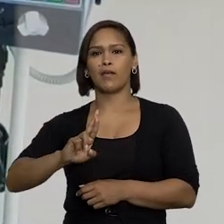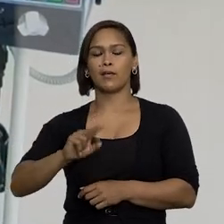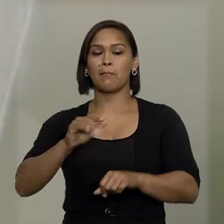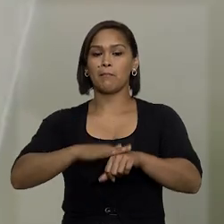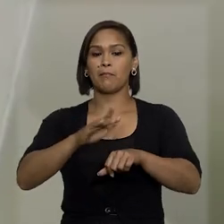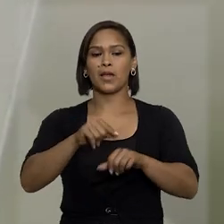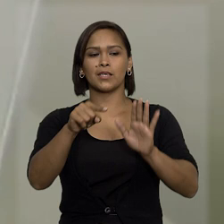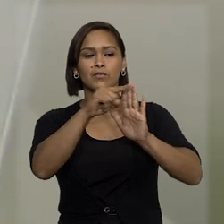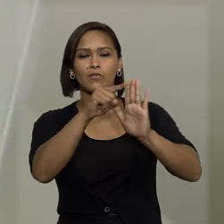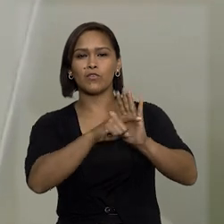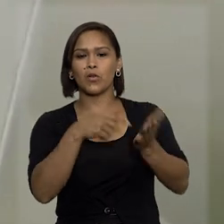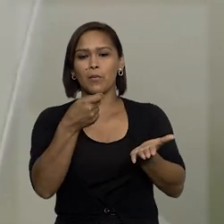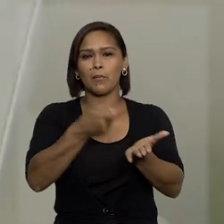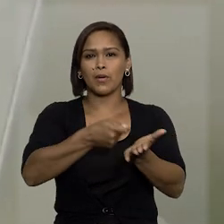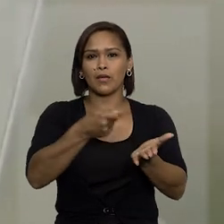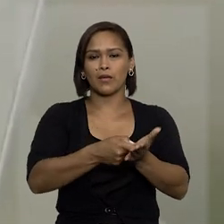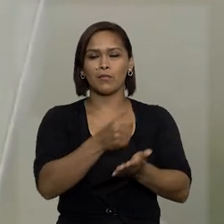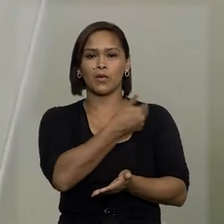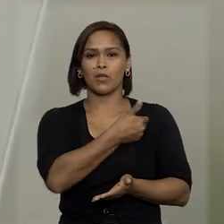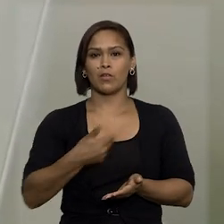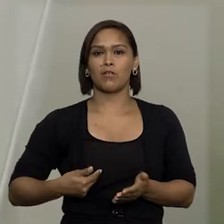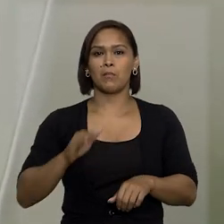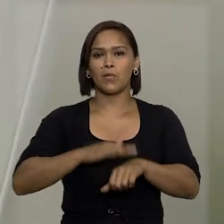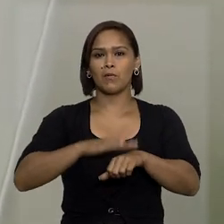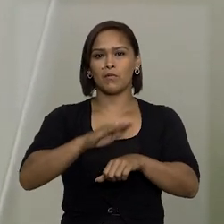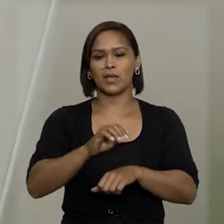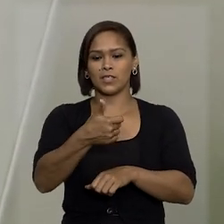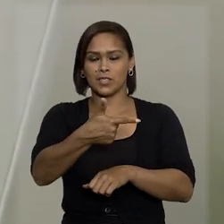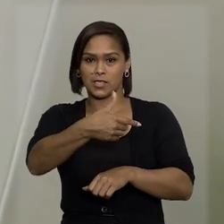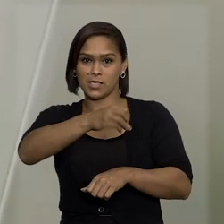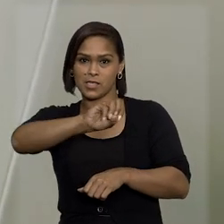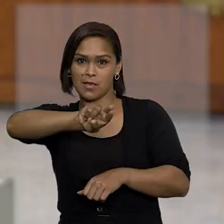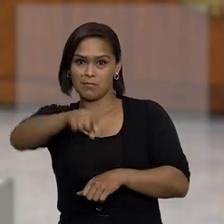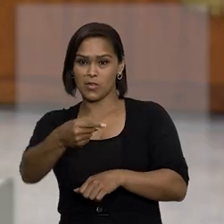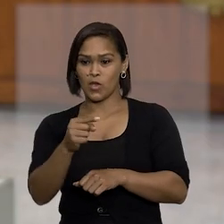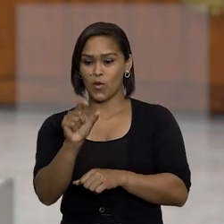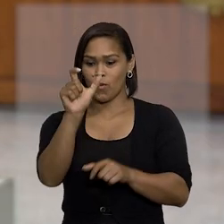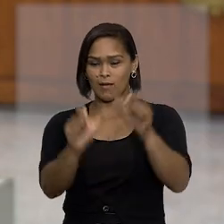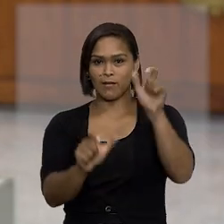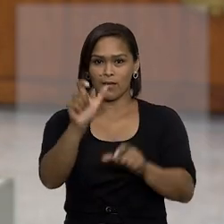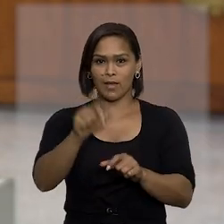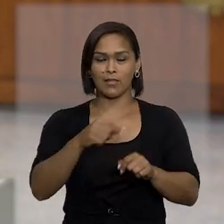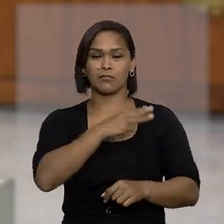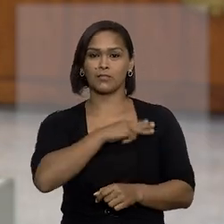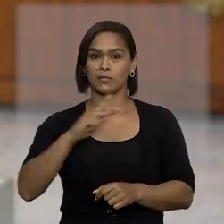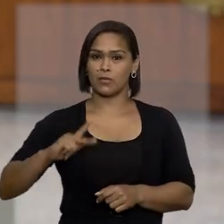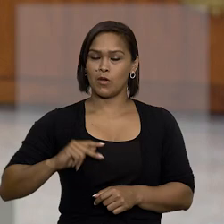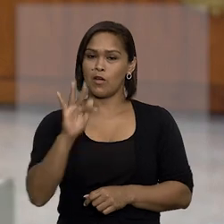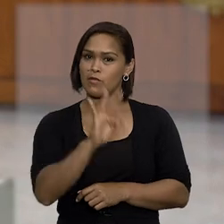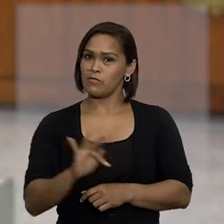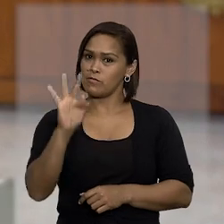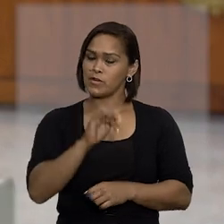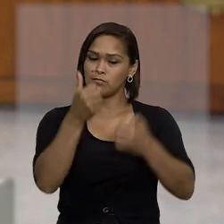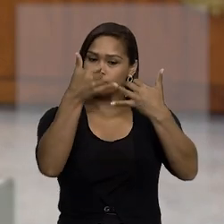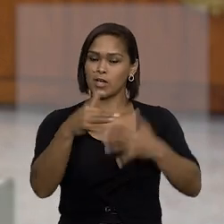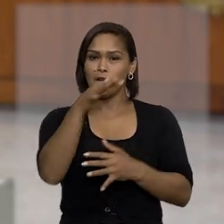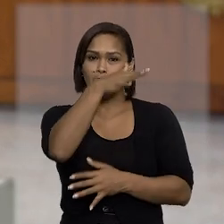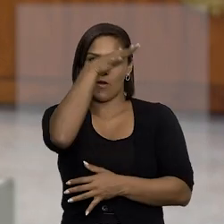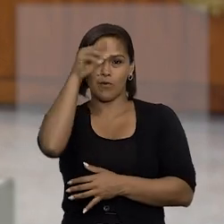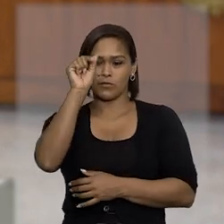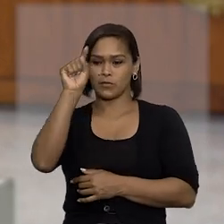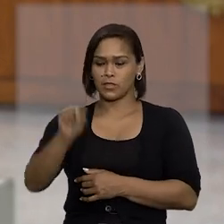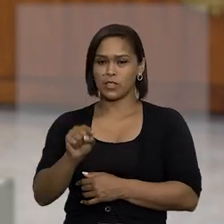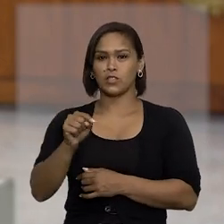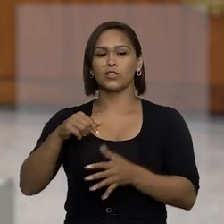mas os itens foram comprados pelo governo por mais de R 100 mil cada. O Ministério Público Federal imputa ao governador os